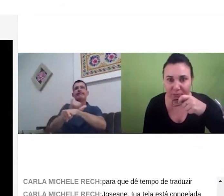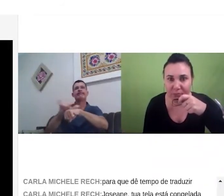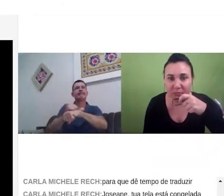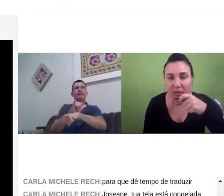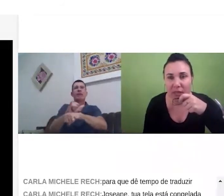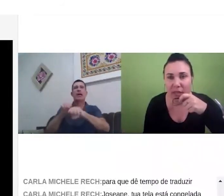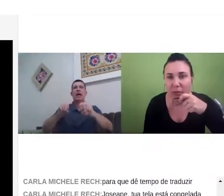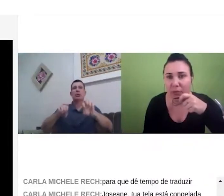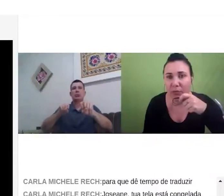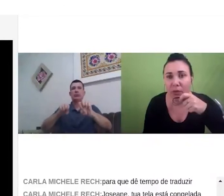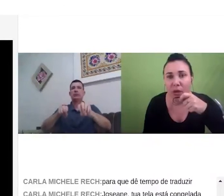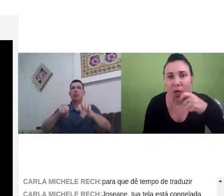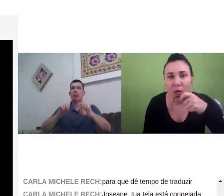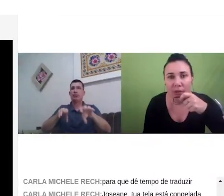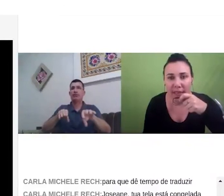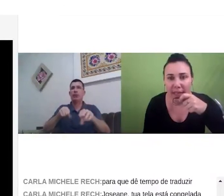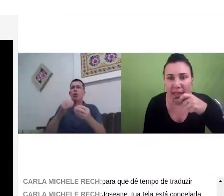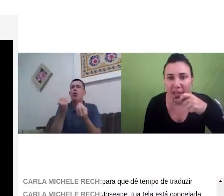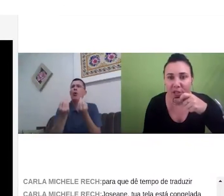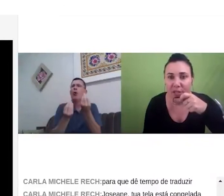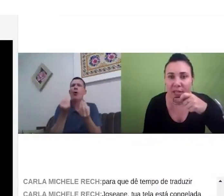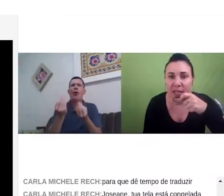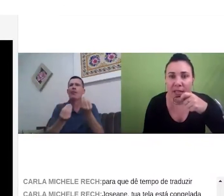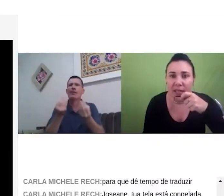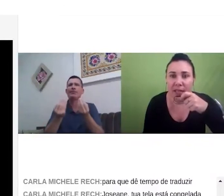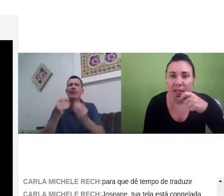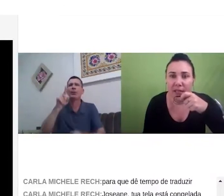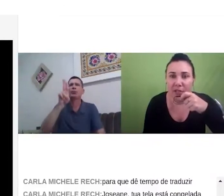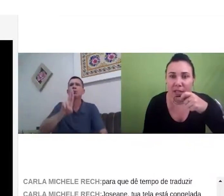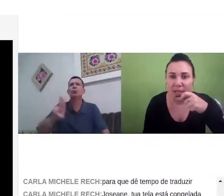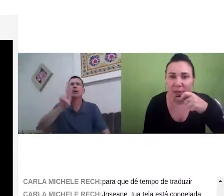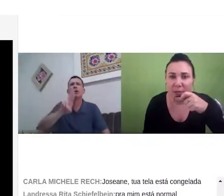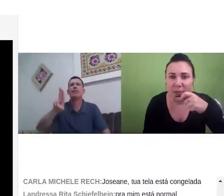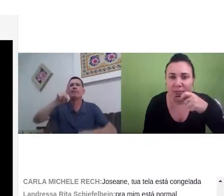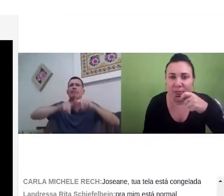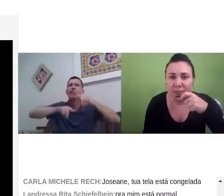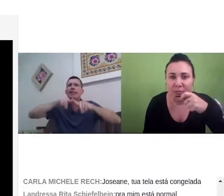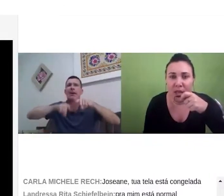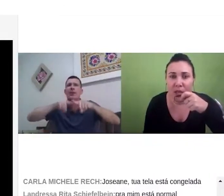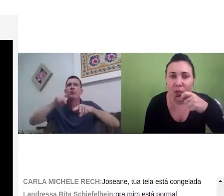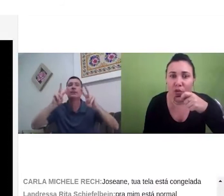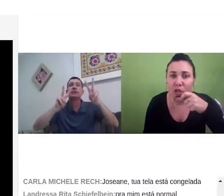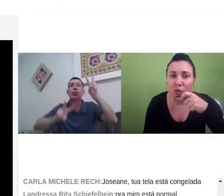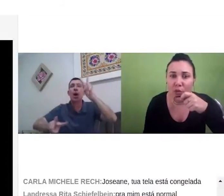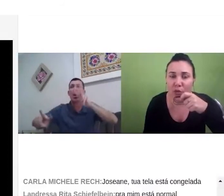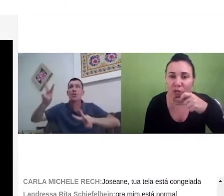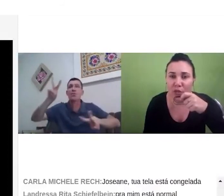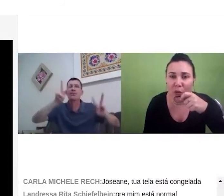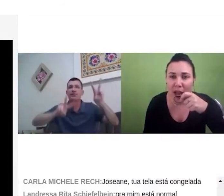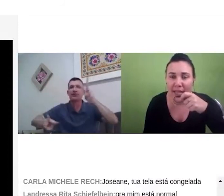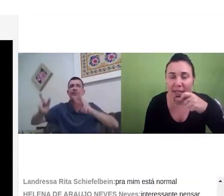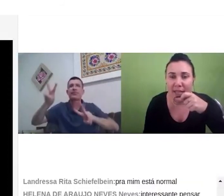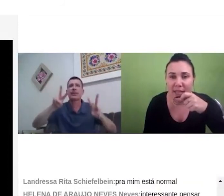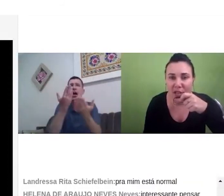né? com estratégias de ensino e o uso de recursos